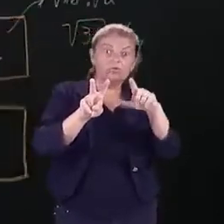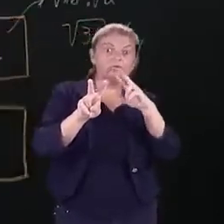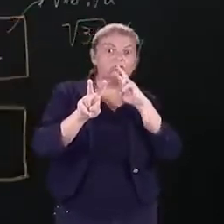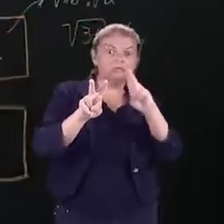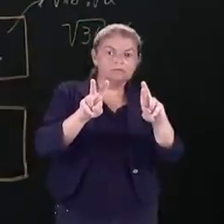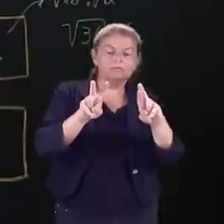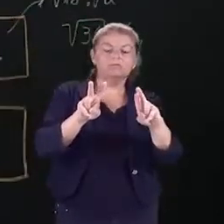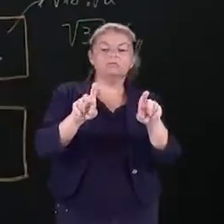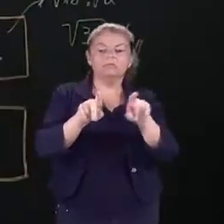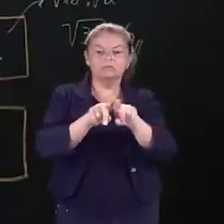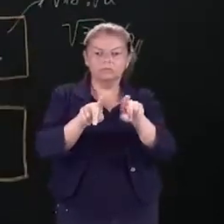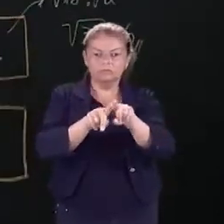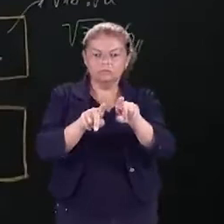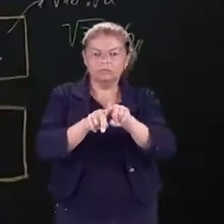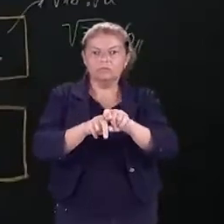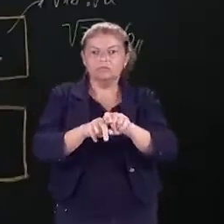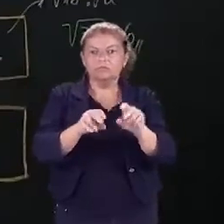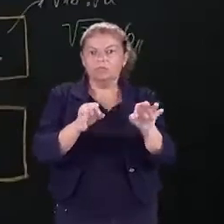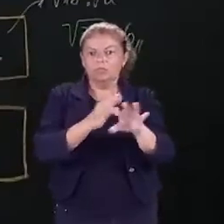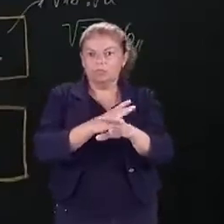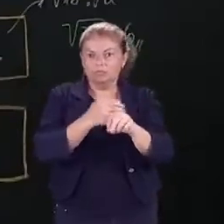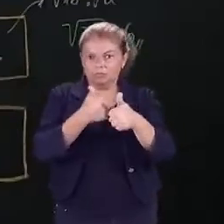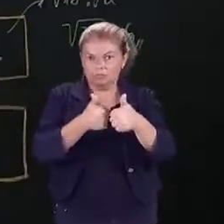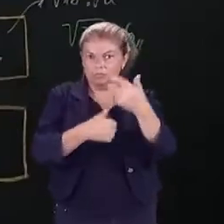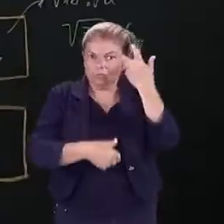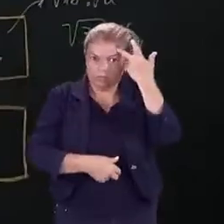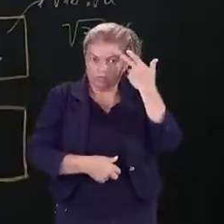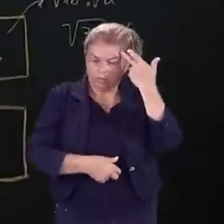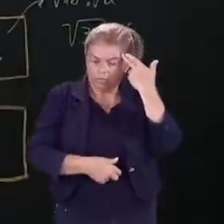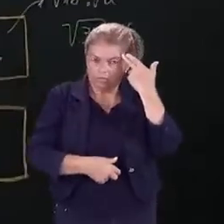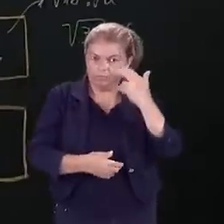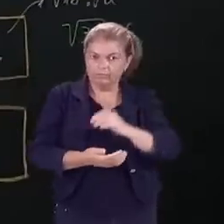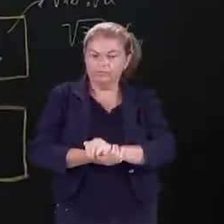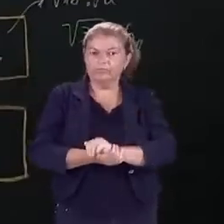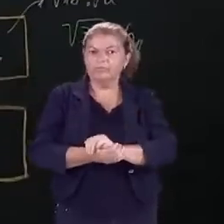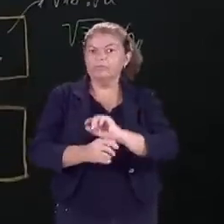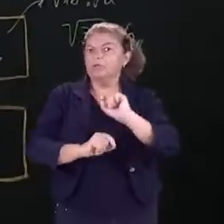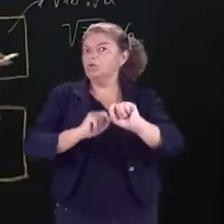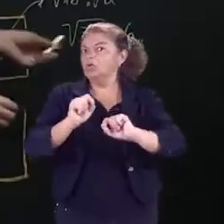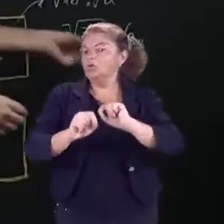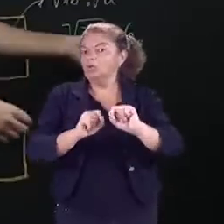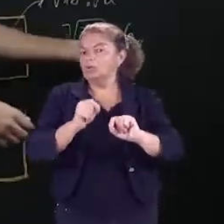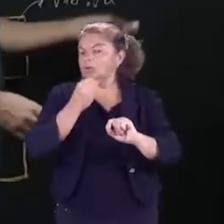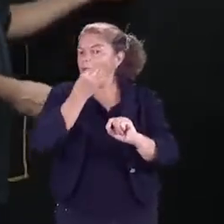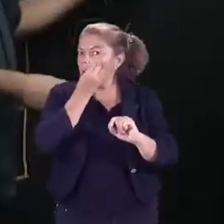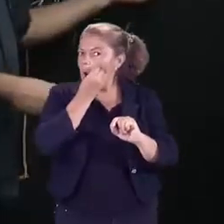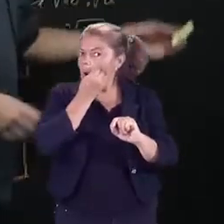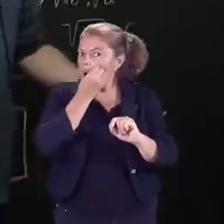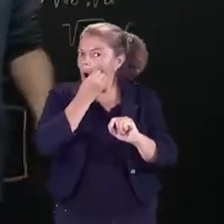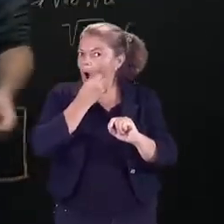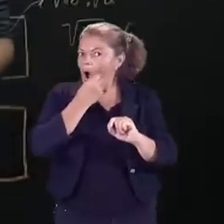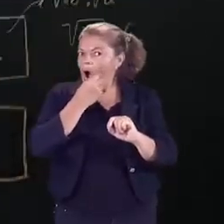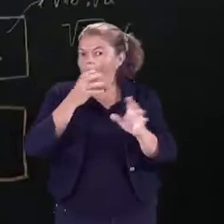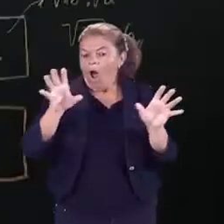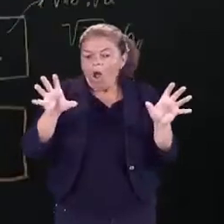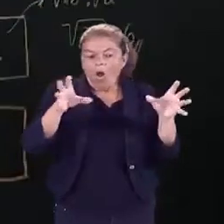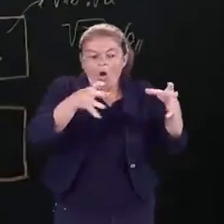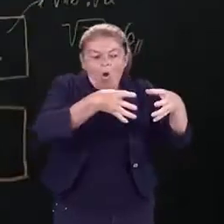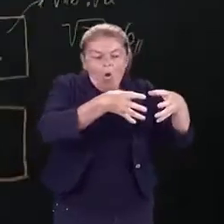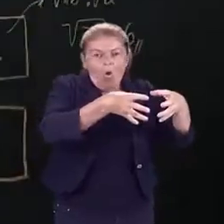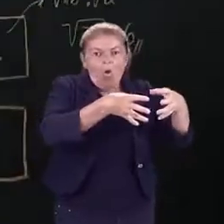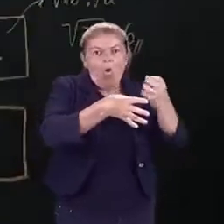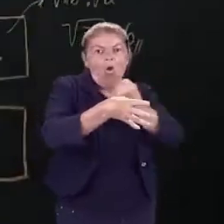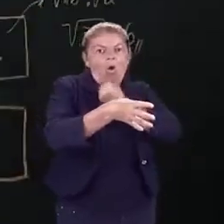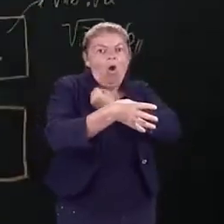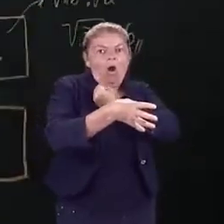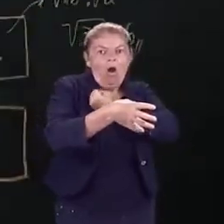número racional inteiro e natural, inclusive, tá bom? O que foge totalmente desse conjunto de números